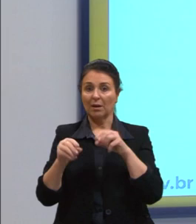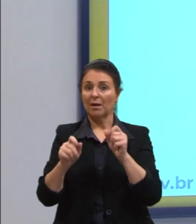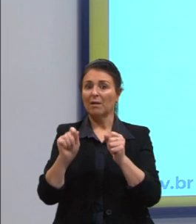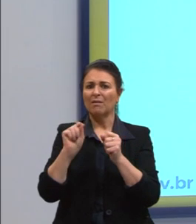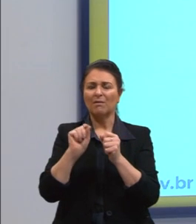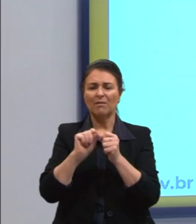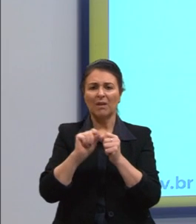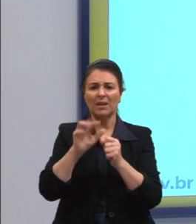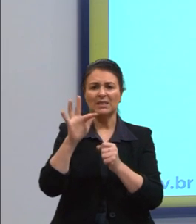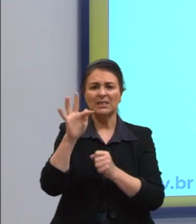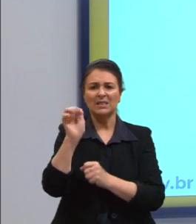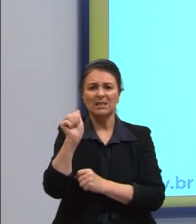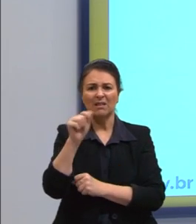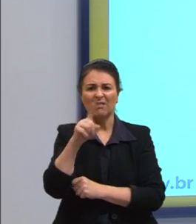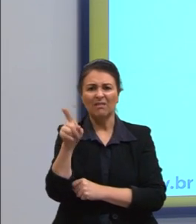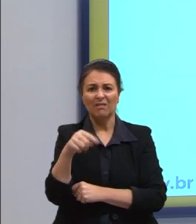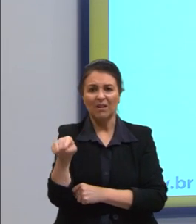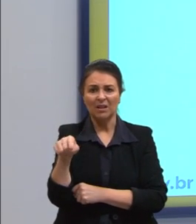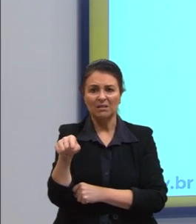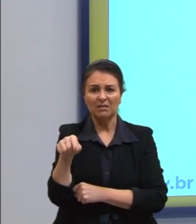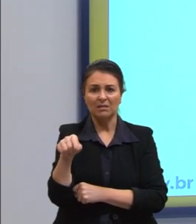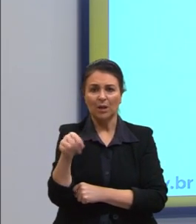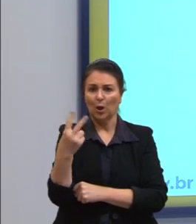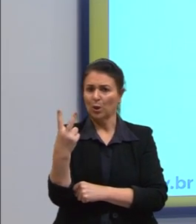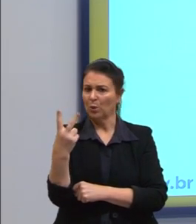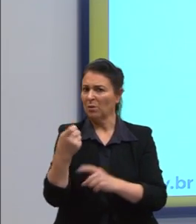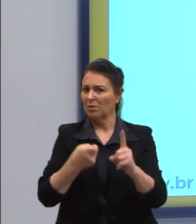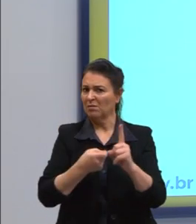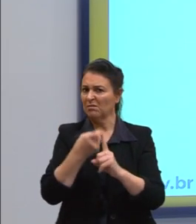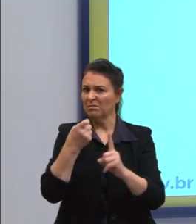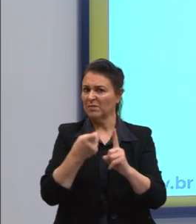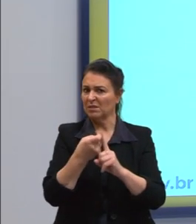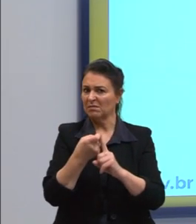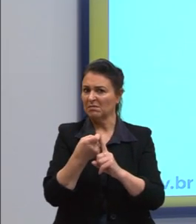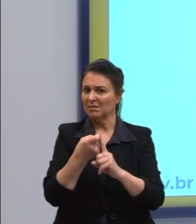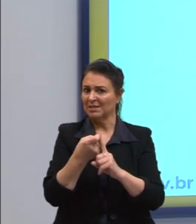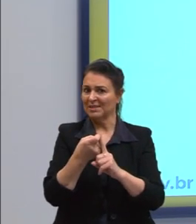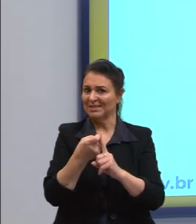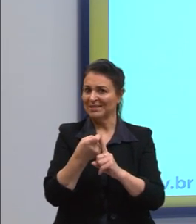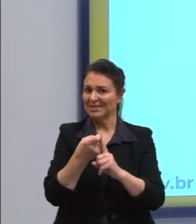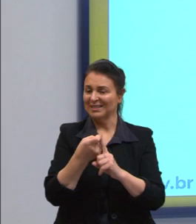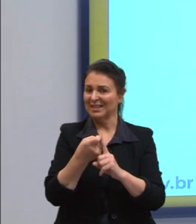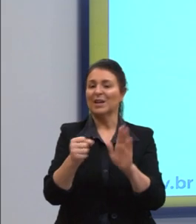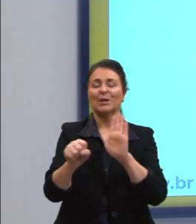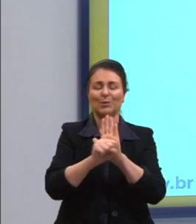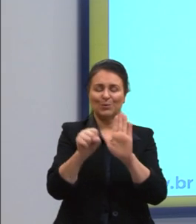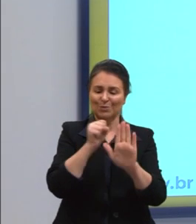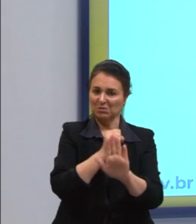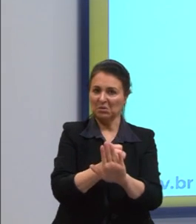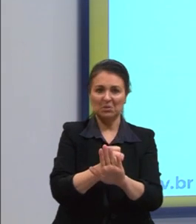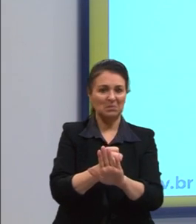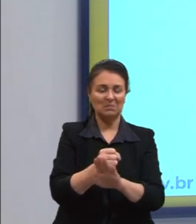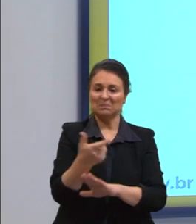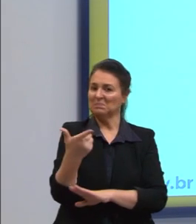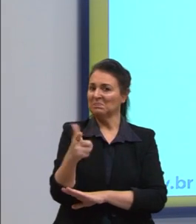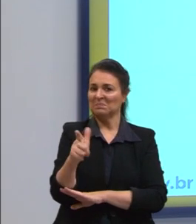Ninguém faz dois meses. Ninguém produz o tempo. Por isso, ele é um sujeito inexistente.